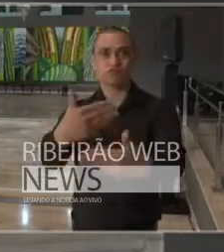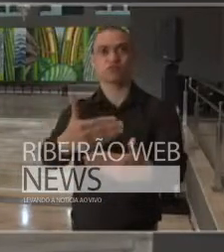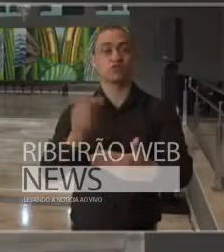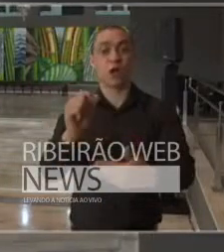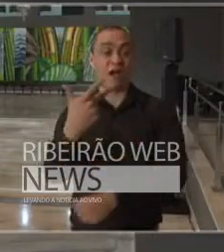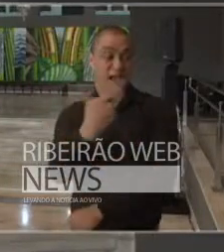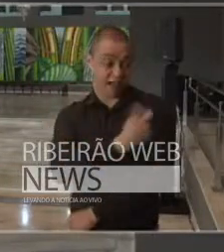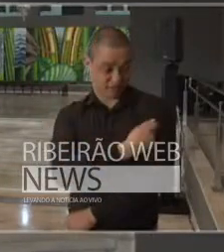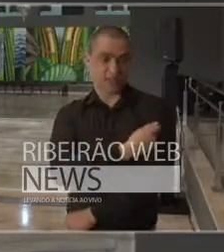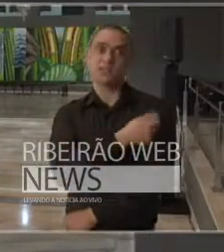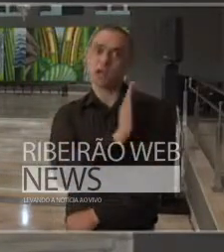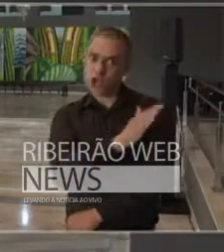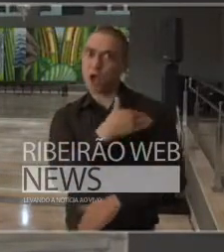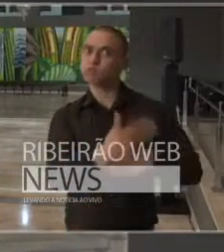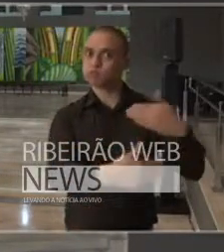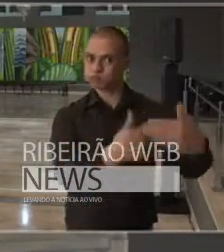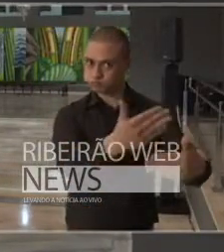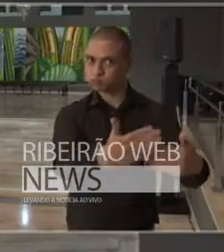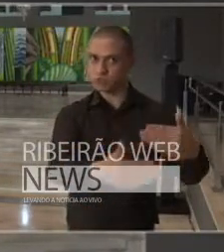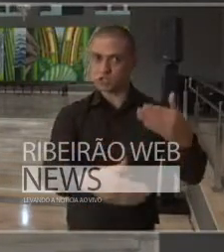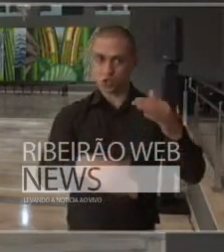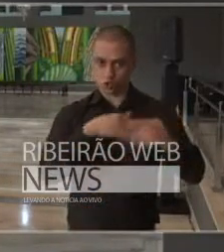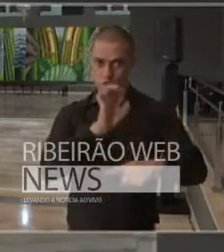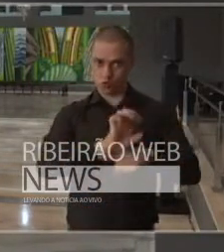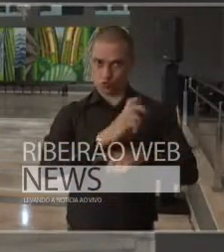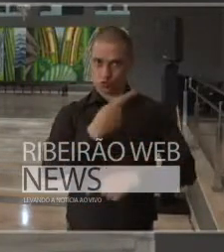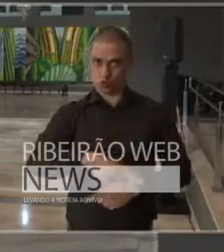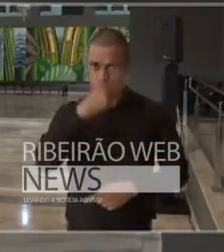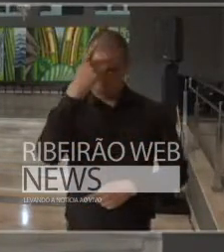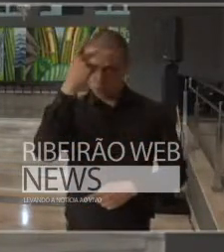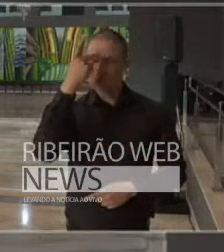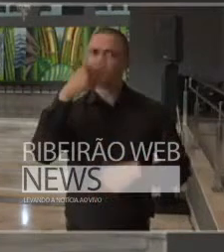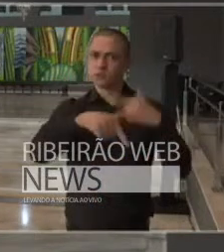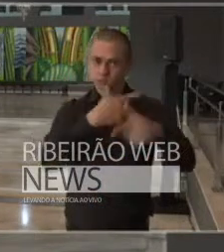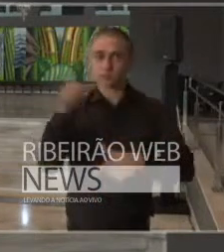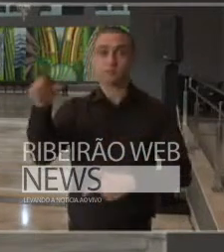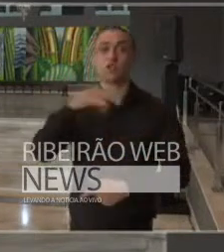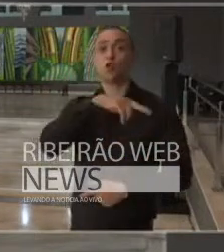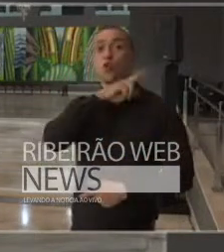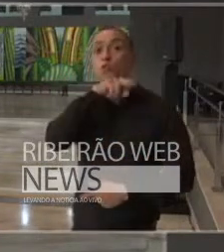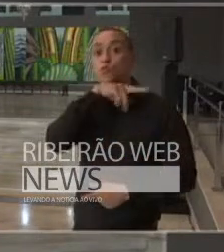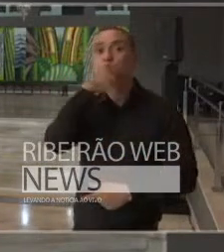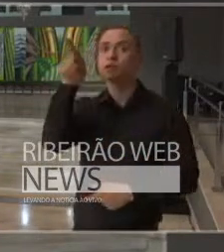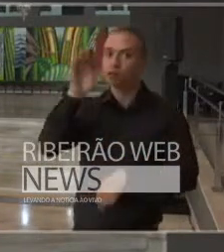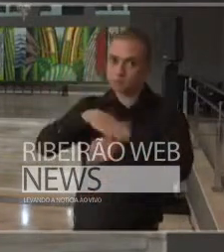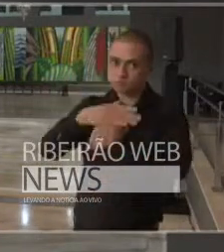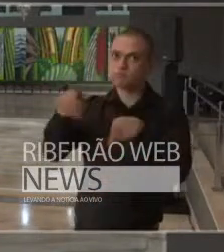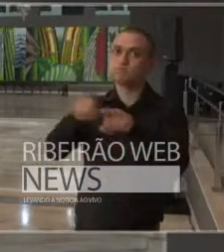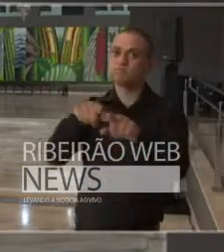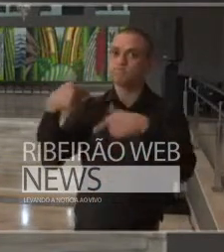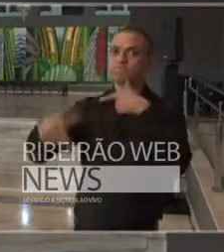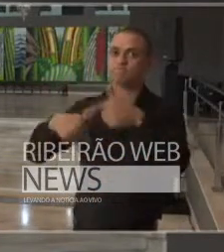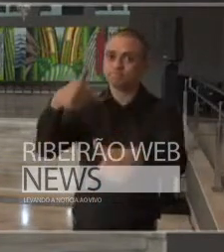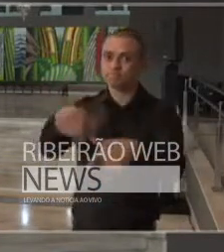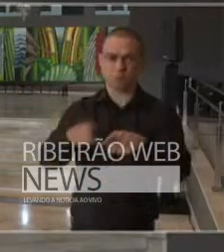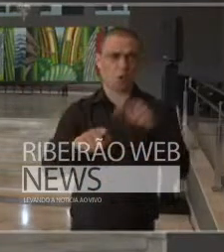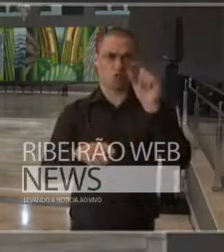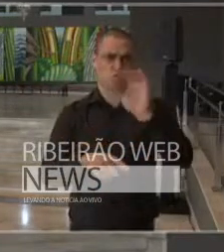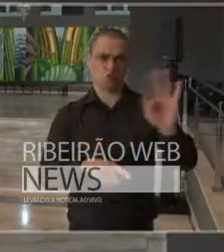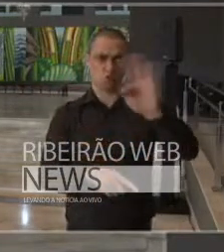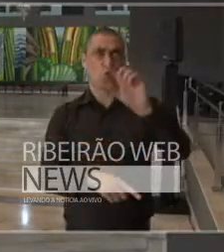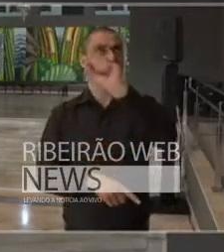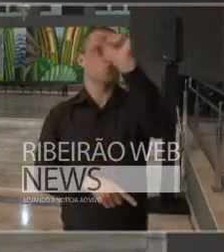seja a vacina que o estado vem trabalhando isso o Instituto Butantan vem trabalhando assim como outras